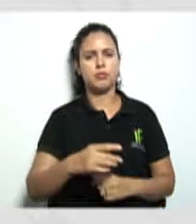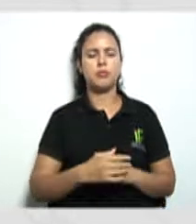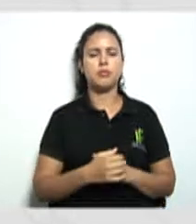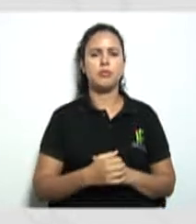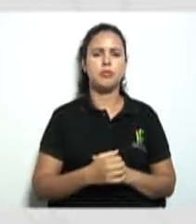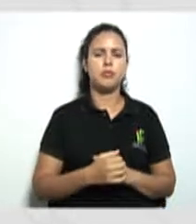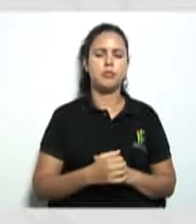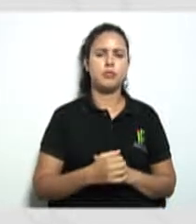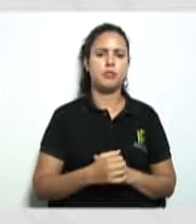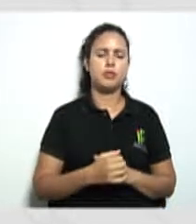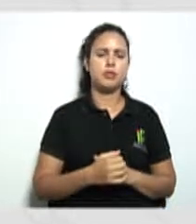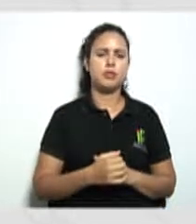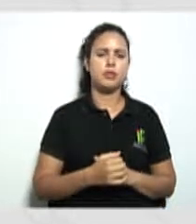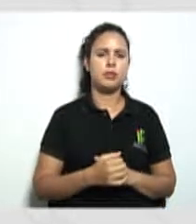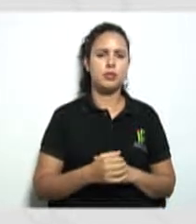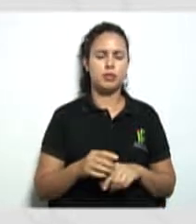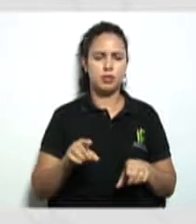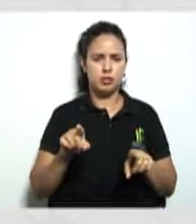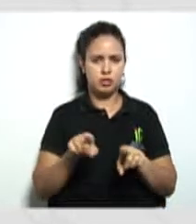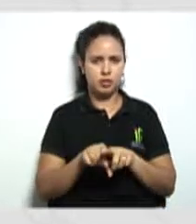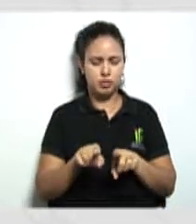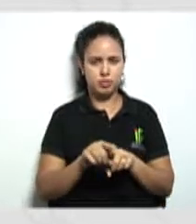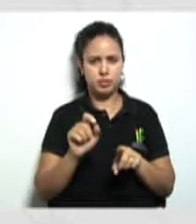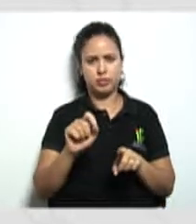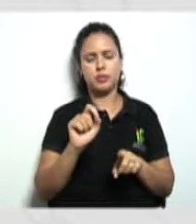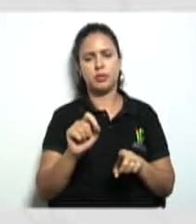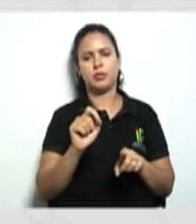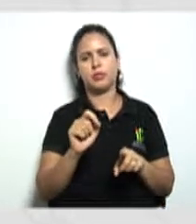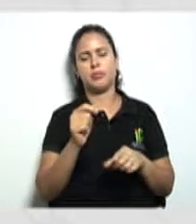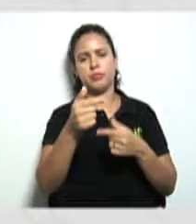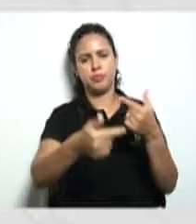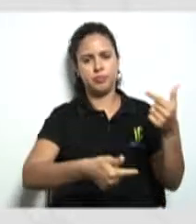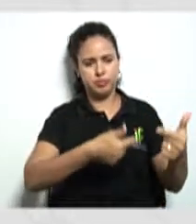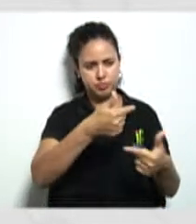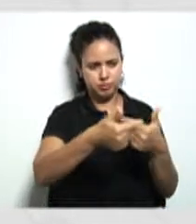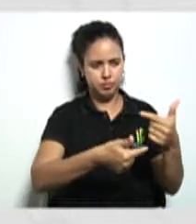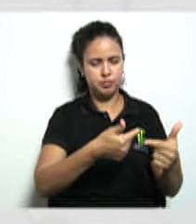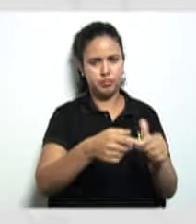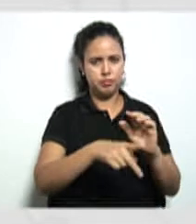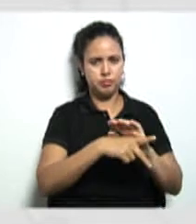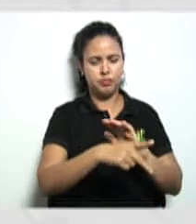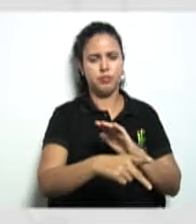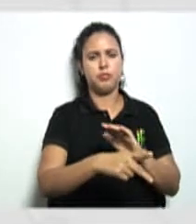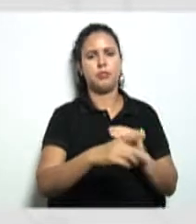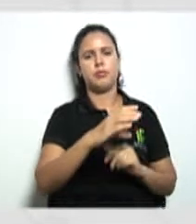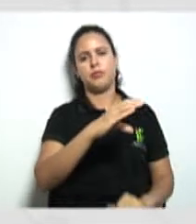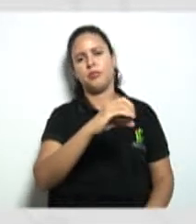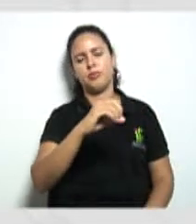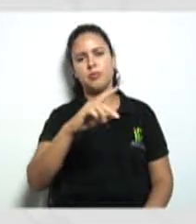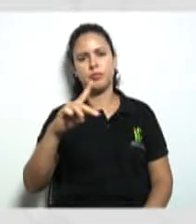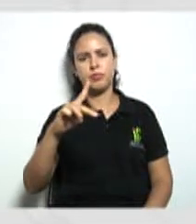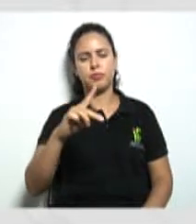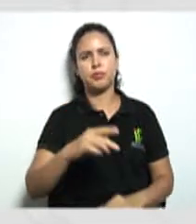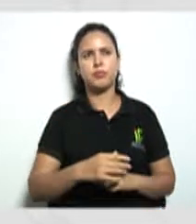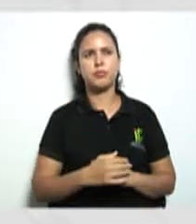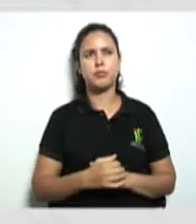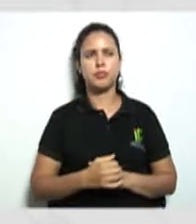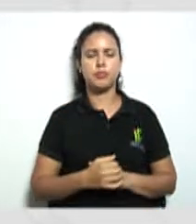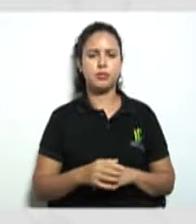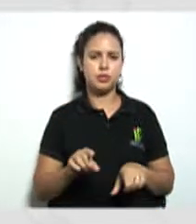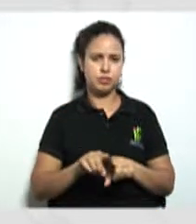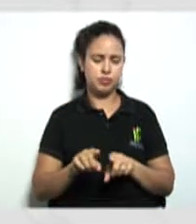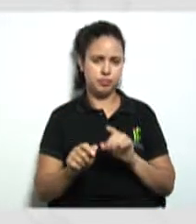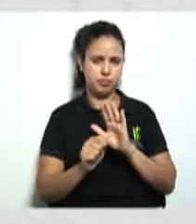Qual é o objeto dessa cooperativa? Aí, um outro ponto importante aqui ainda do artigo